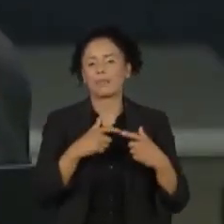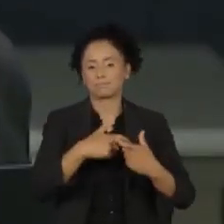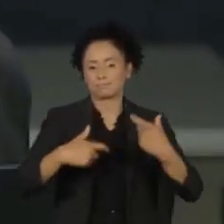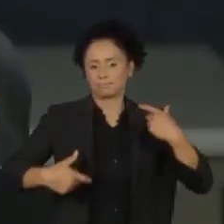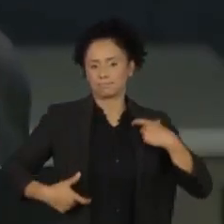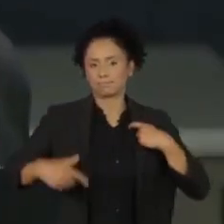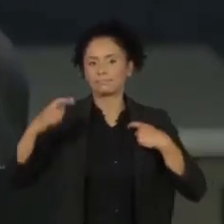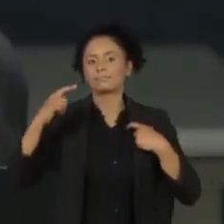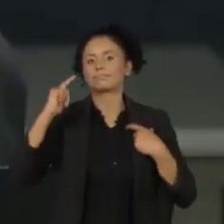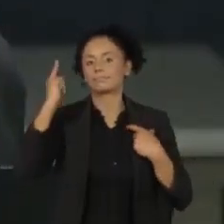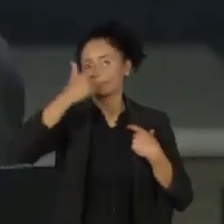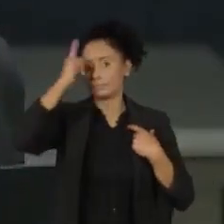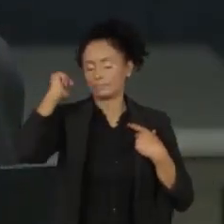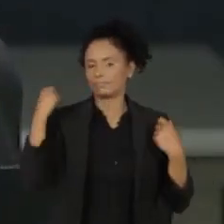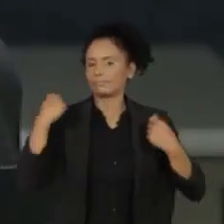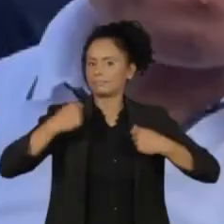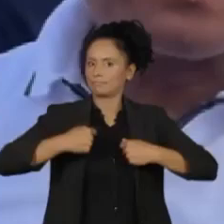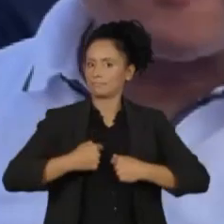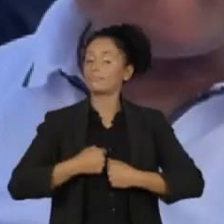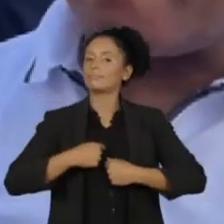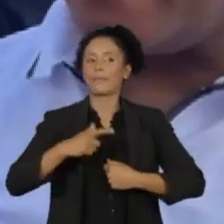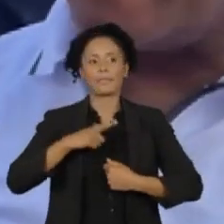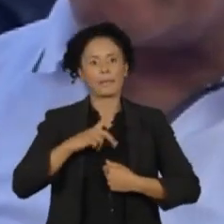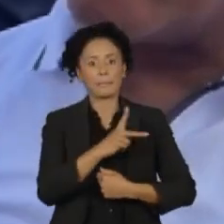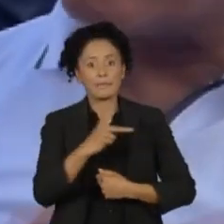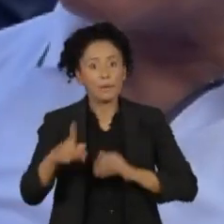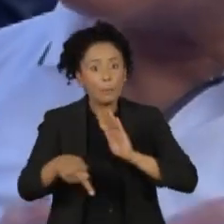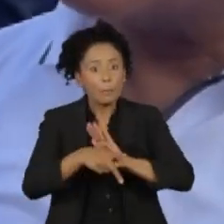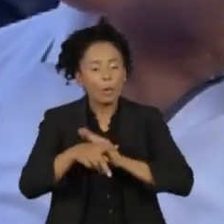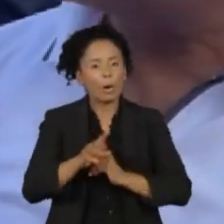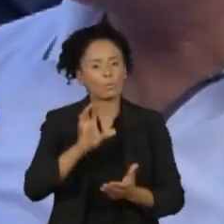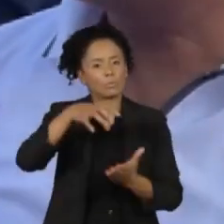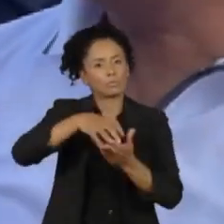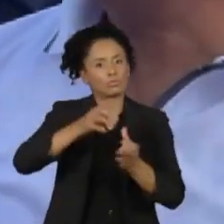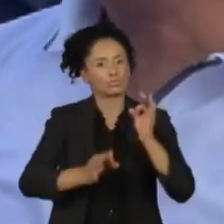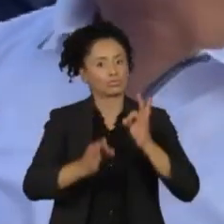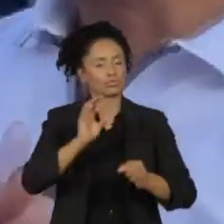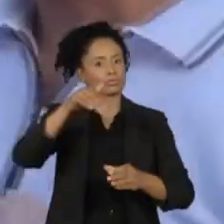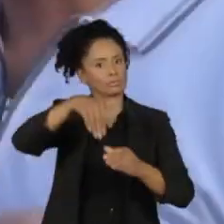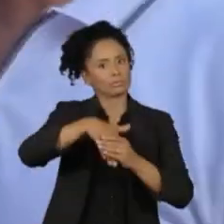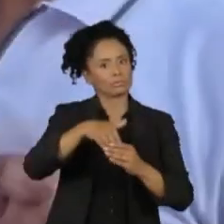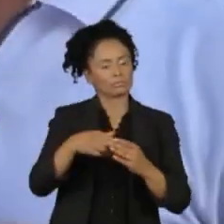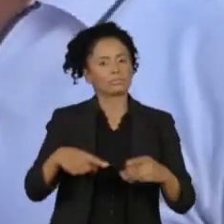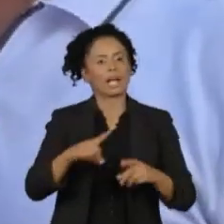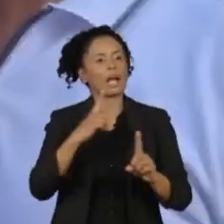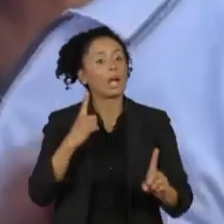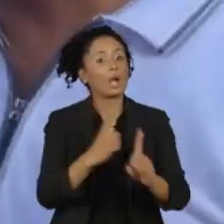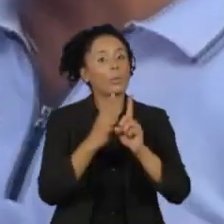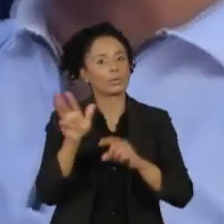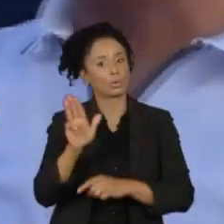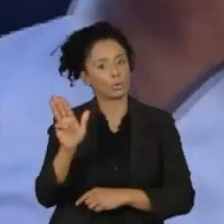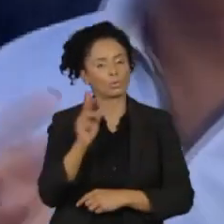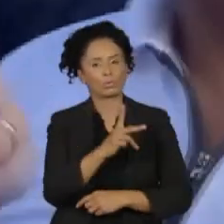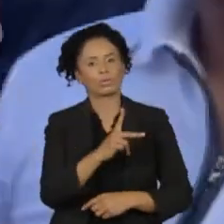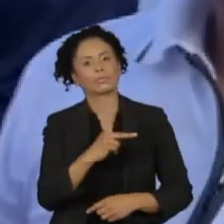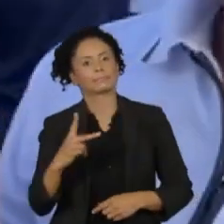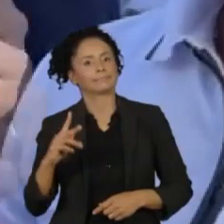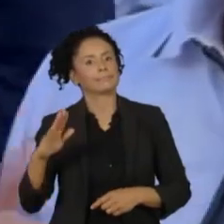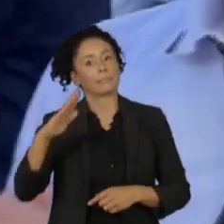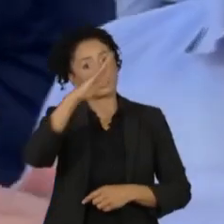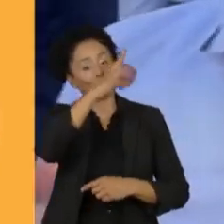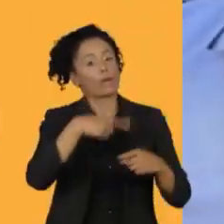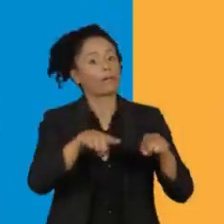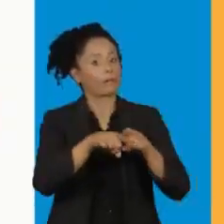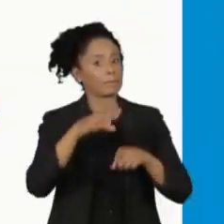Moraes como presidente do TSE e lá deve encontrar com Lula, Ciro Gomes e Jair Bolsonaro, que também confirmaram